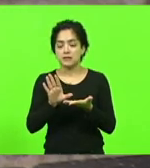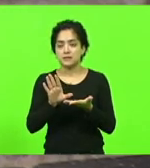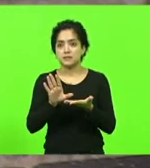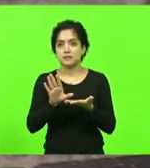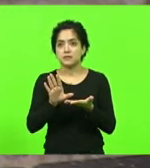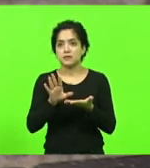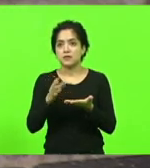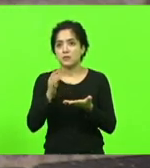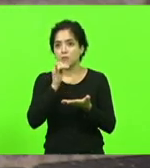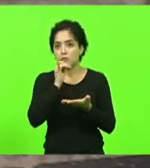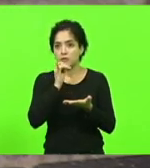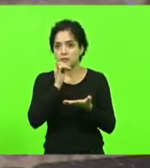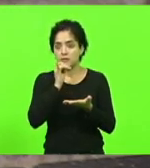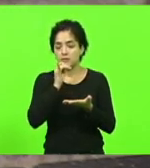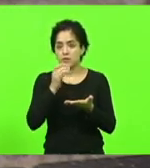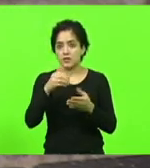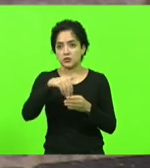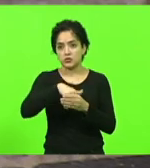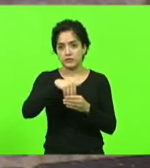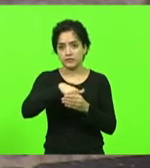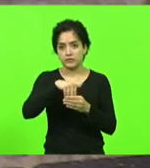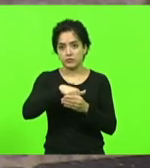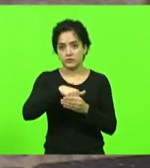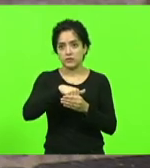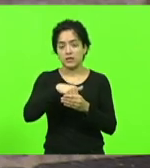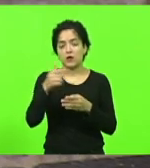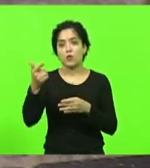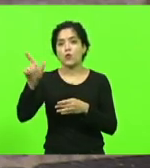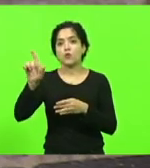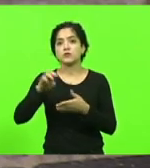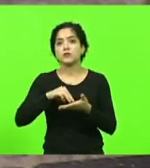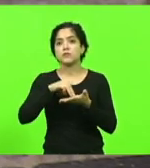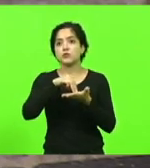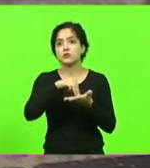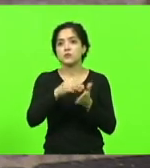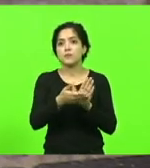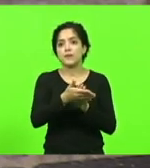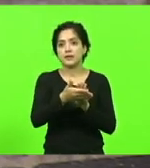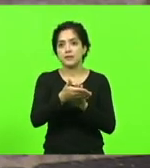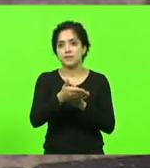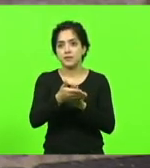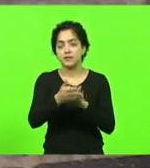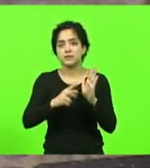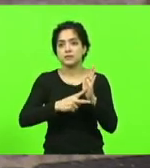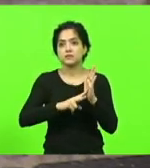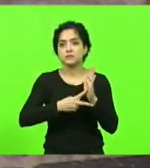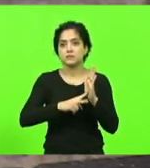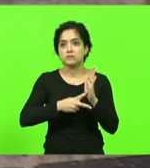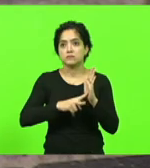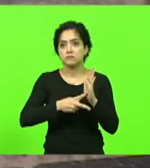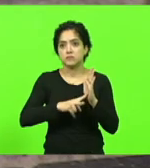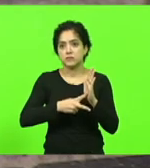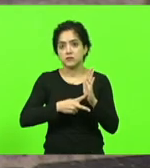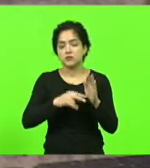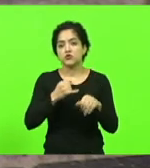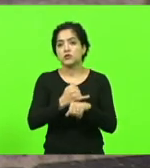por exemplo, nós vamos votar aqui daqui a pouco uma outra moção parabenizando um sindicato de metalúrgico,